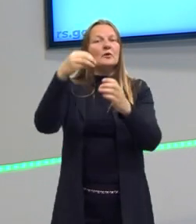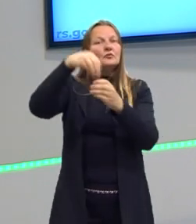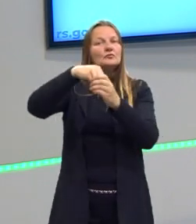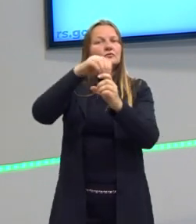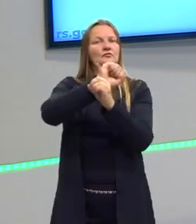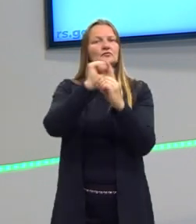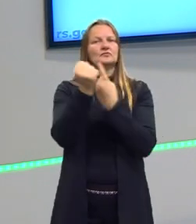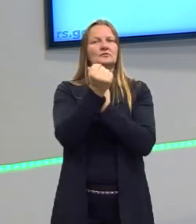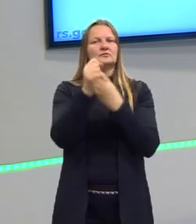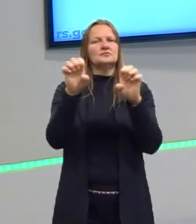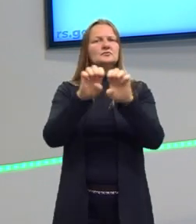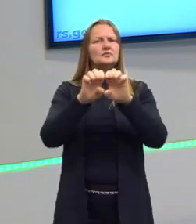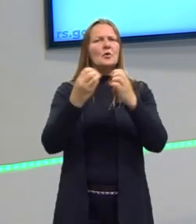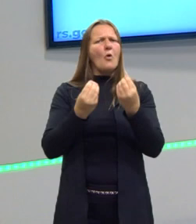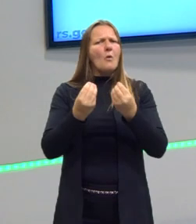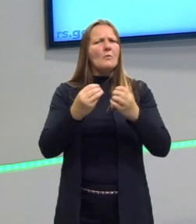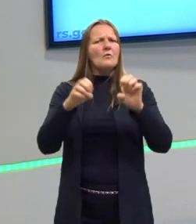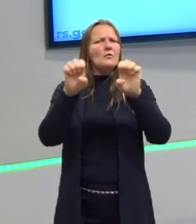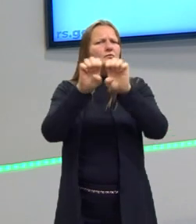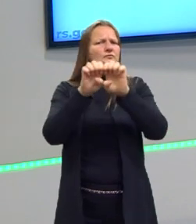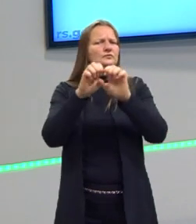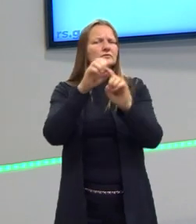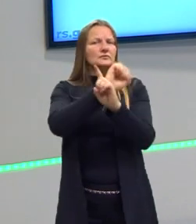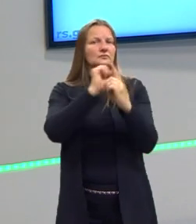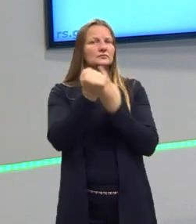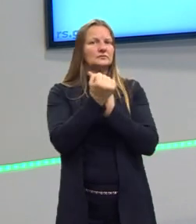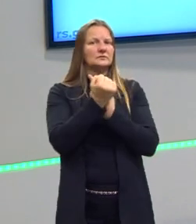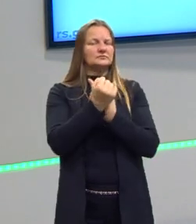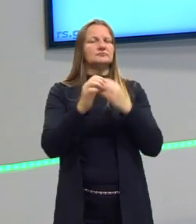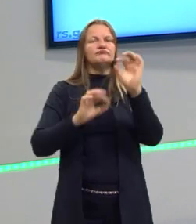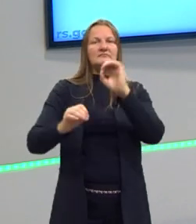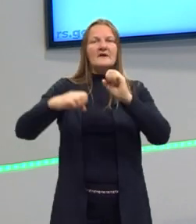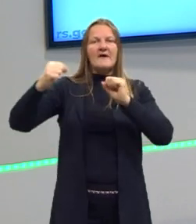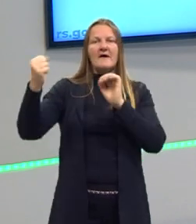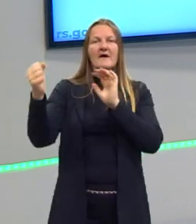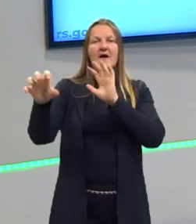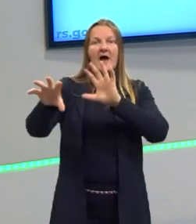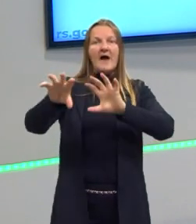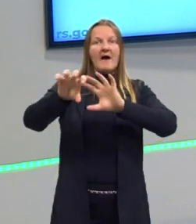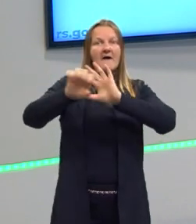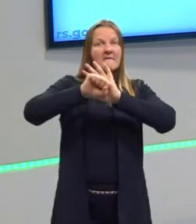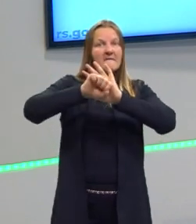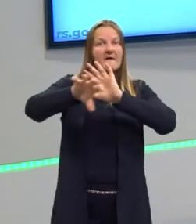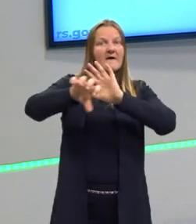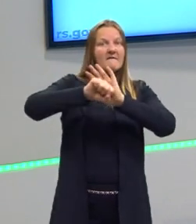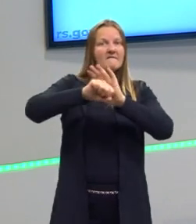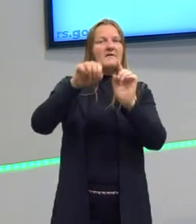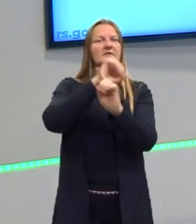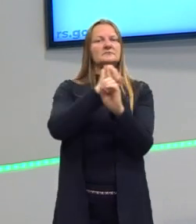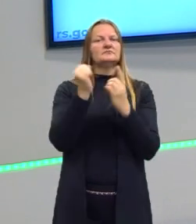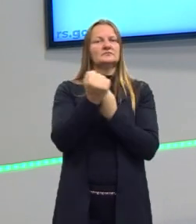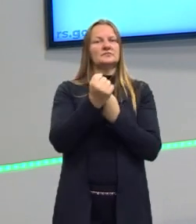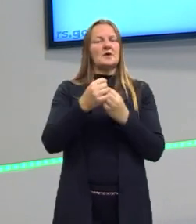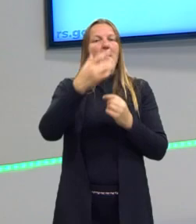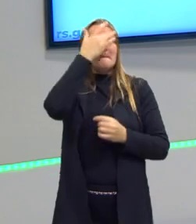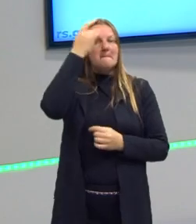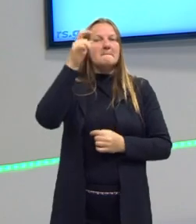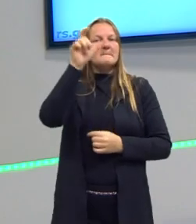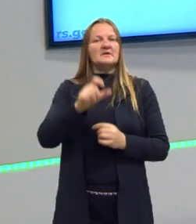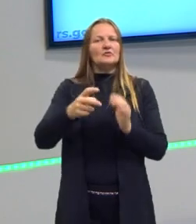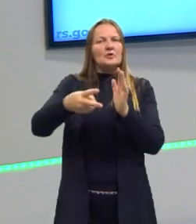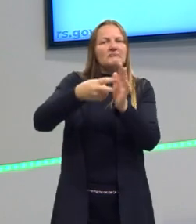Como a sociedade está estruturada, ela afeta, ela traz consequências para a